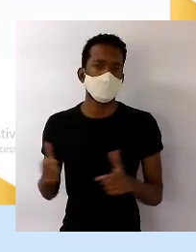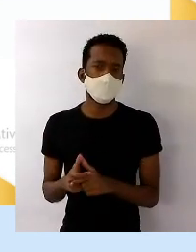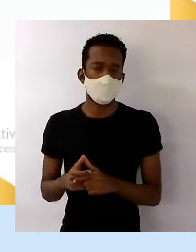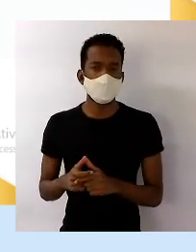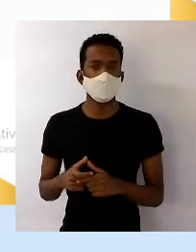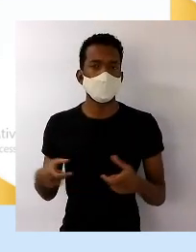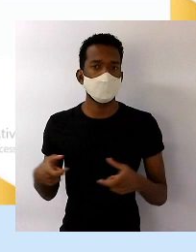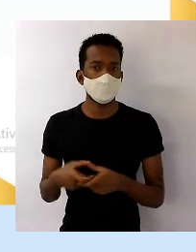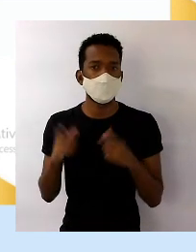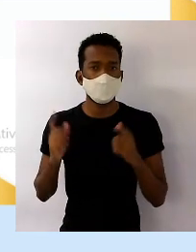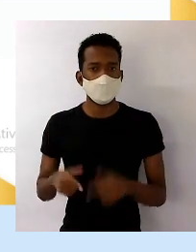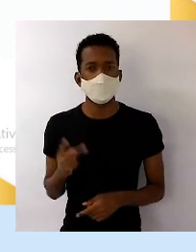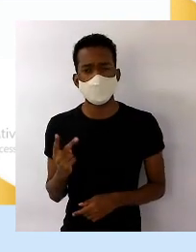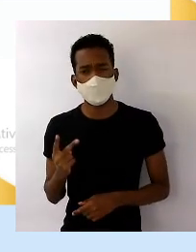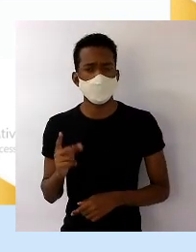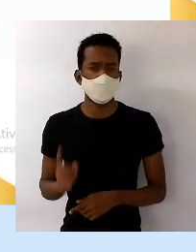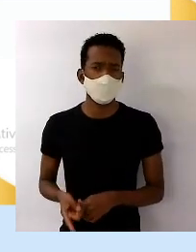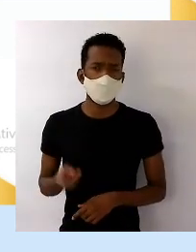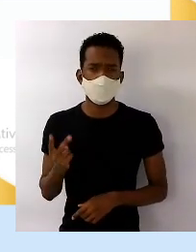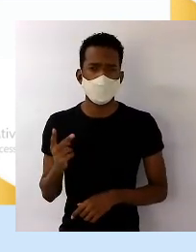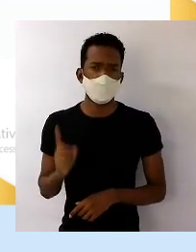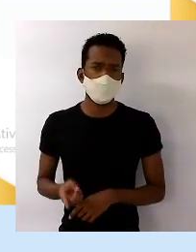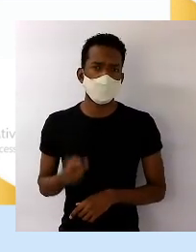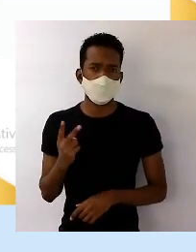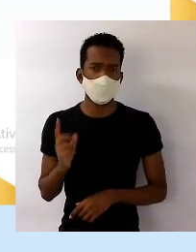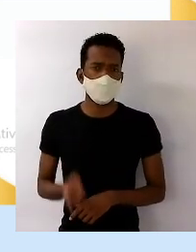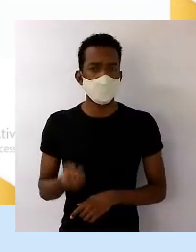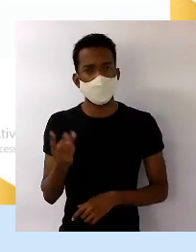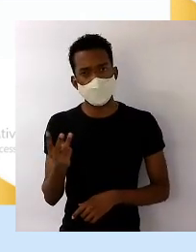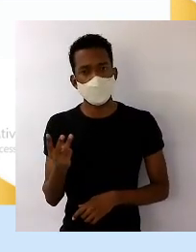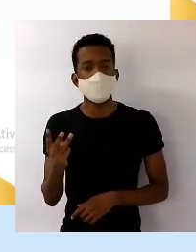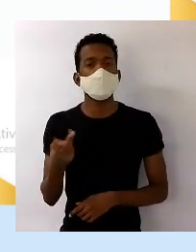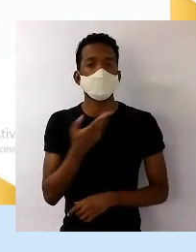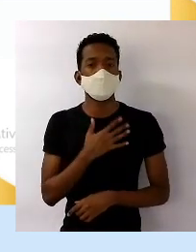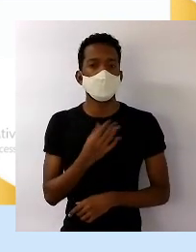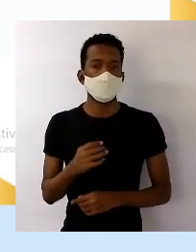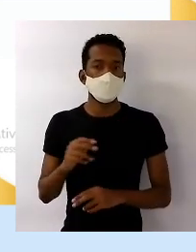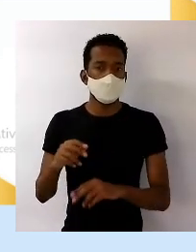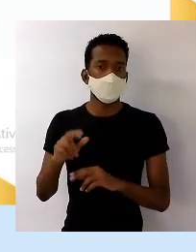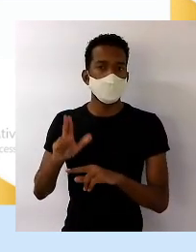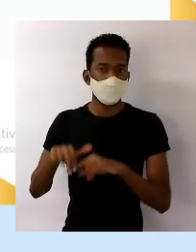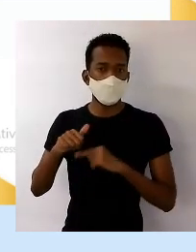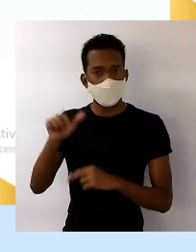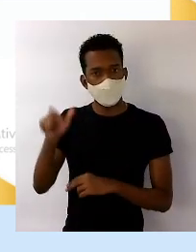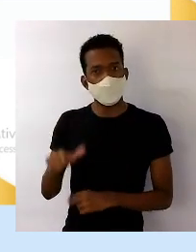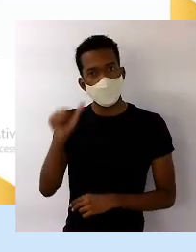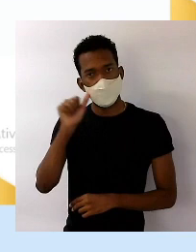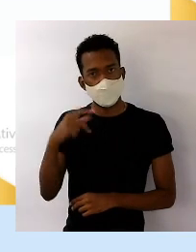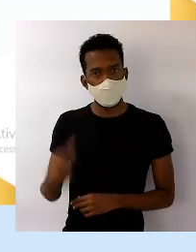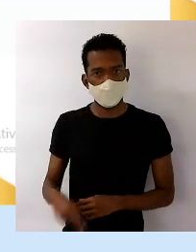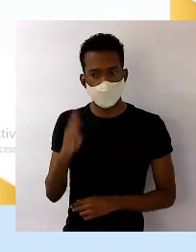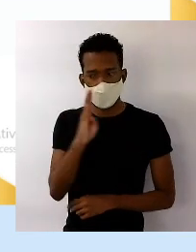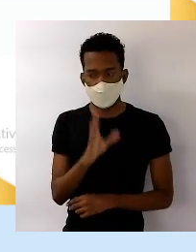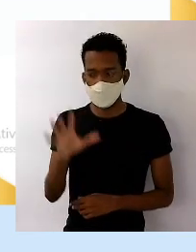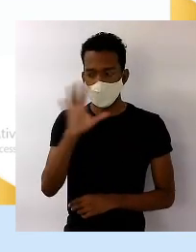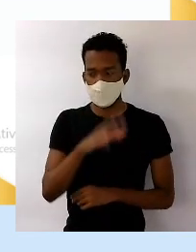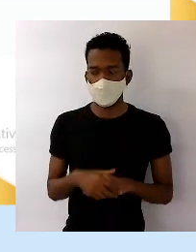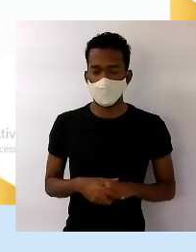2,2, 2,3 de filhos por mulher no Brasil. Aqui embaixo tem bem falando isso.